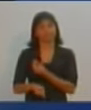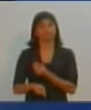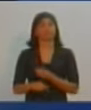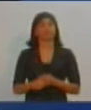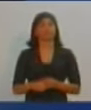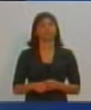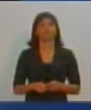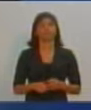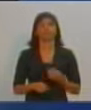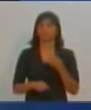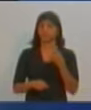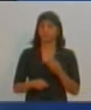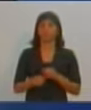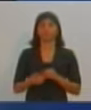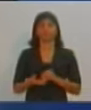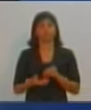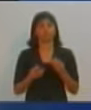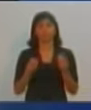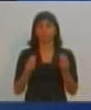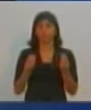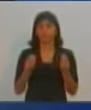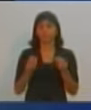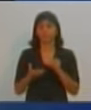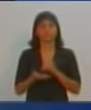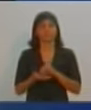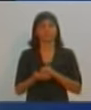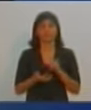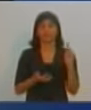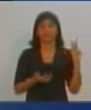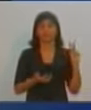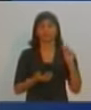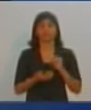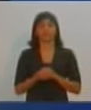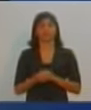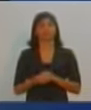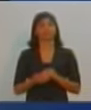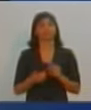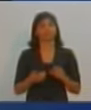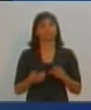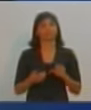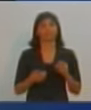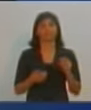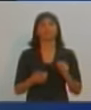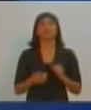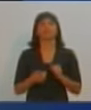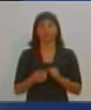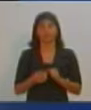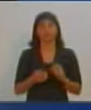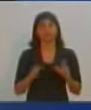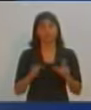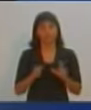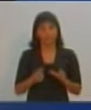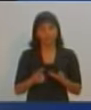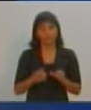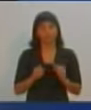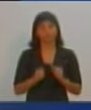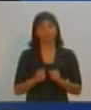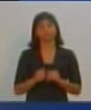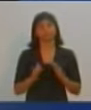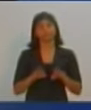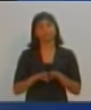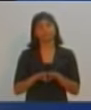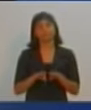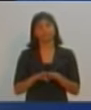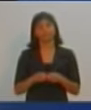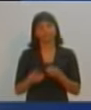nós tivemos 922 vagas de emprego aqui em Presidente Prudente, e apenas 214 foram ocupadas. Então precisamos também